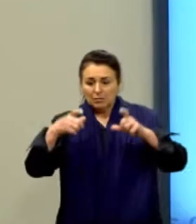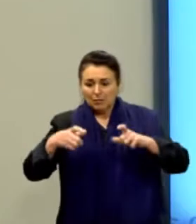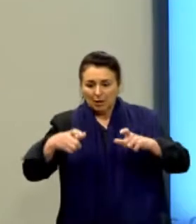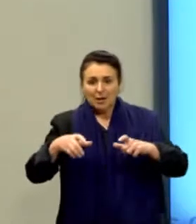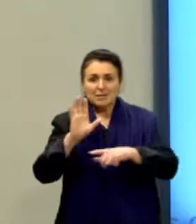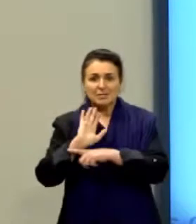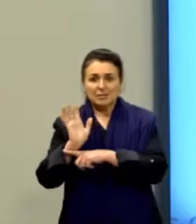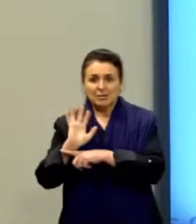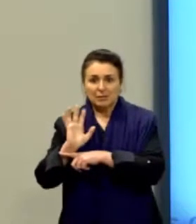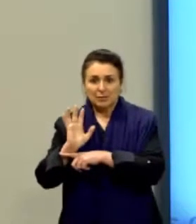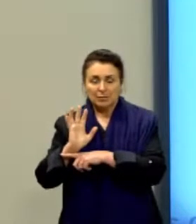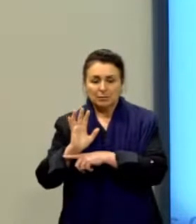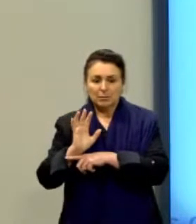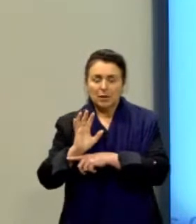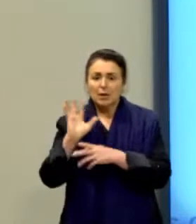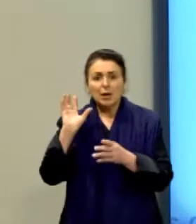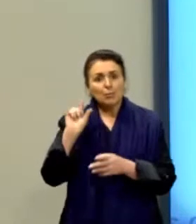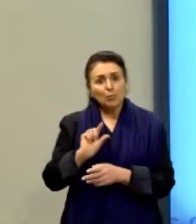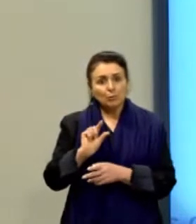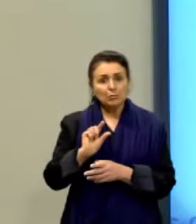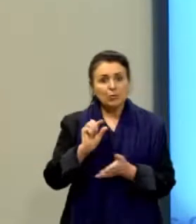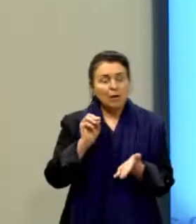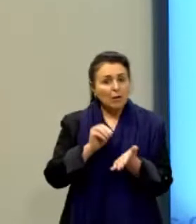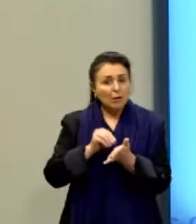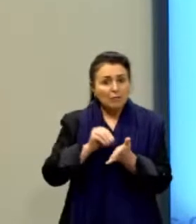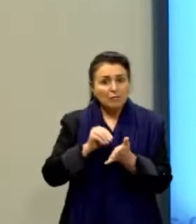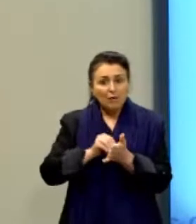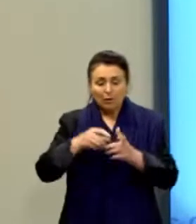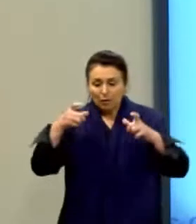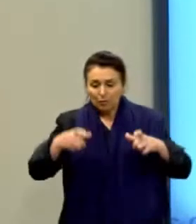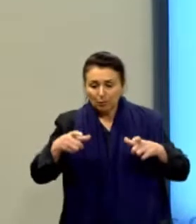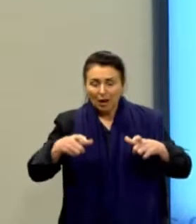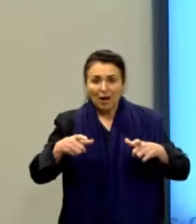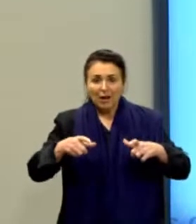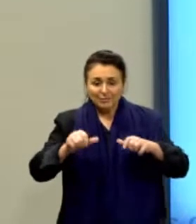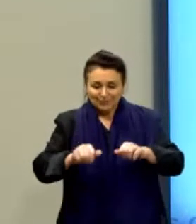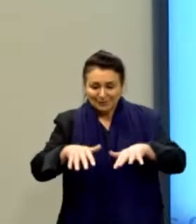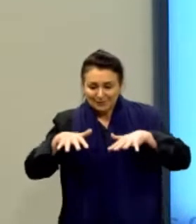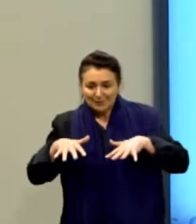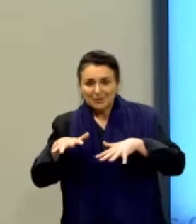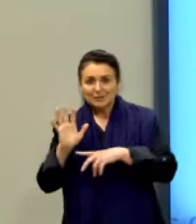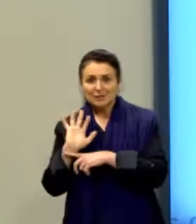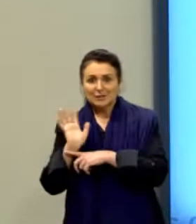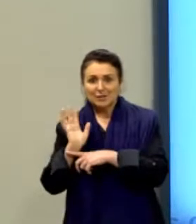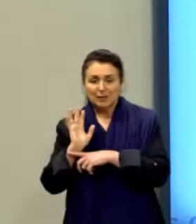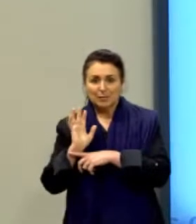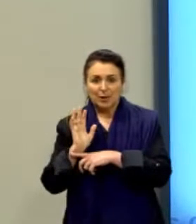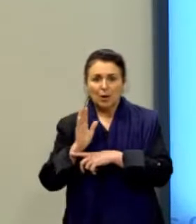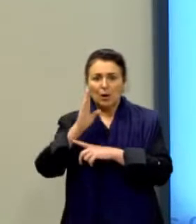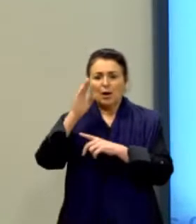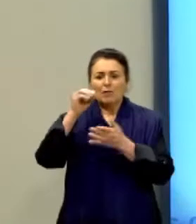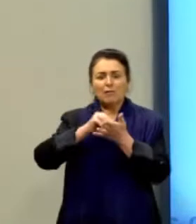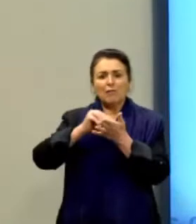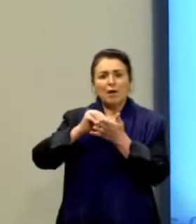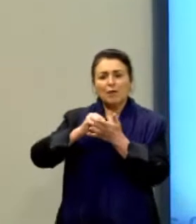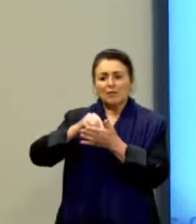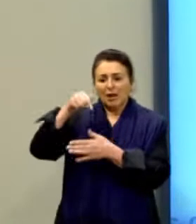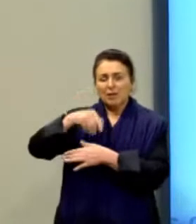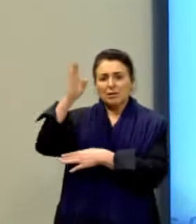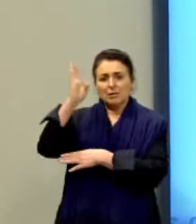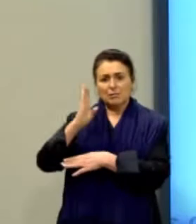porém, além de insuficiente, o Brasil é apenas o 60º país em relação a habitantes por sala,